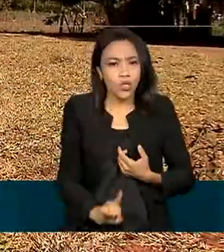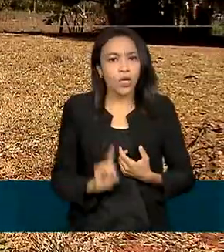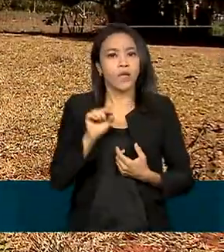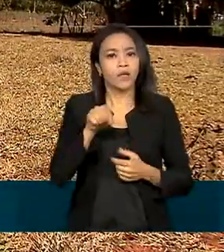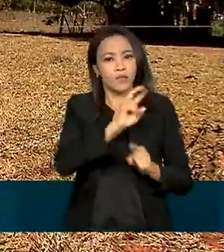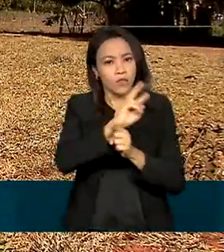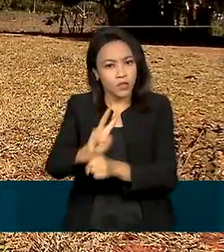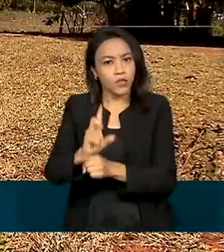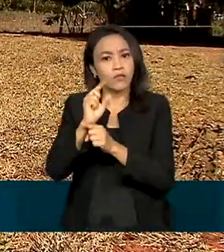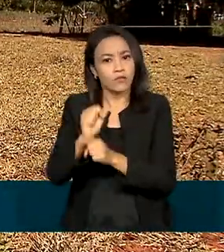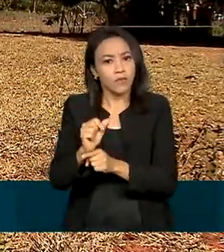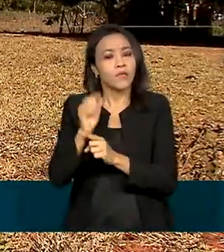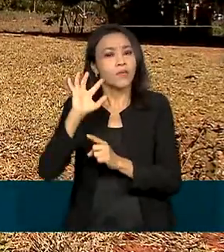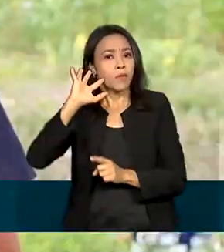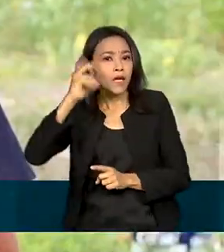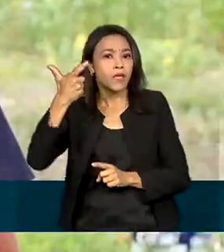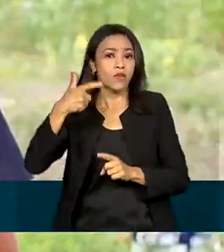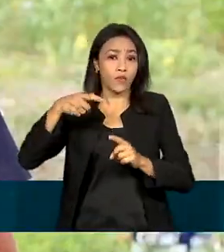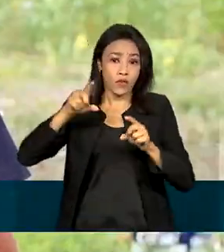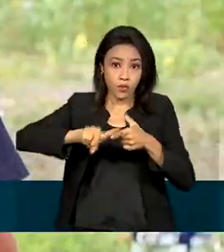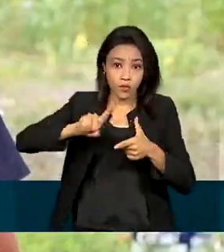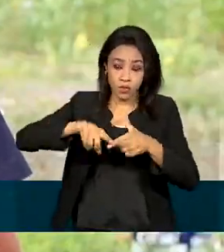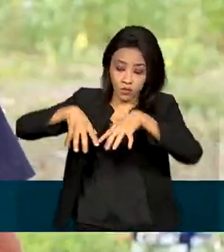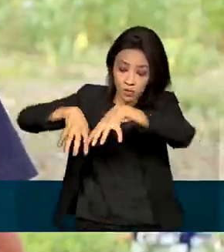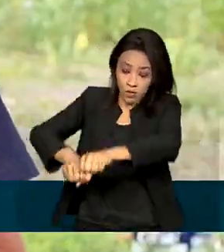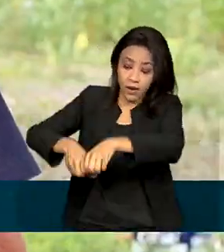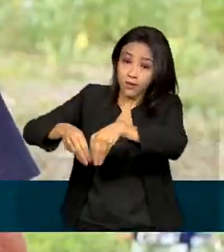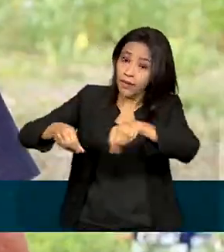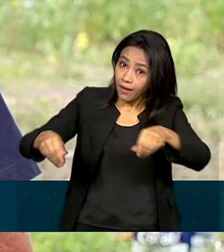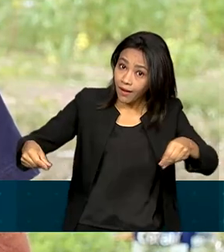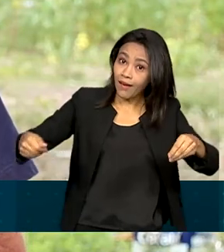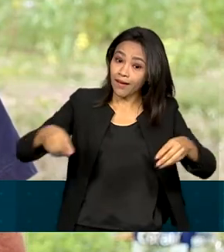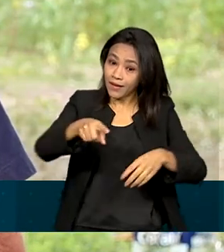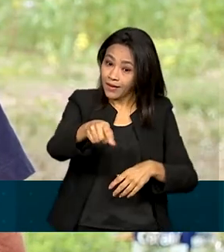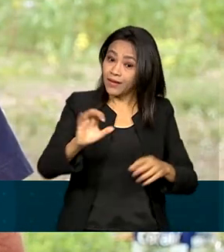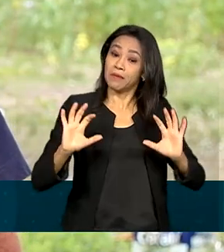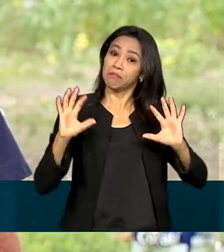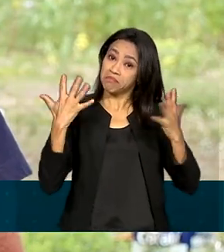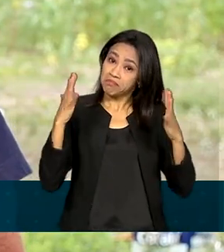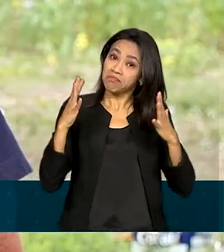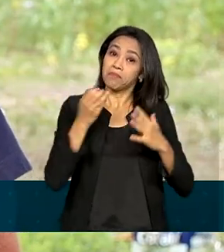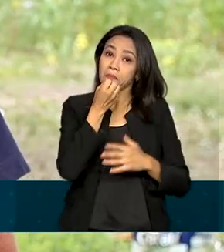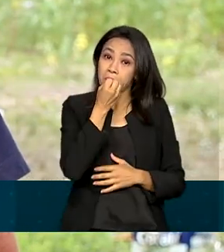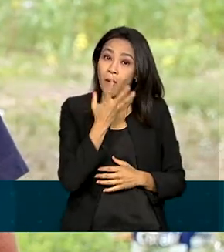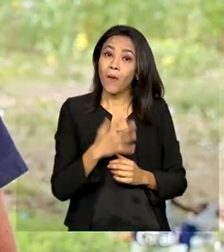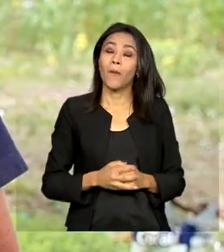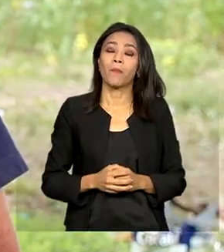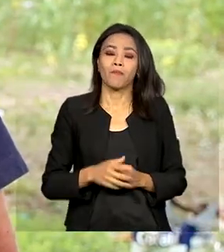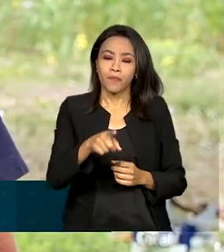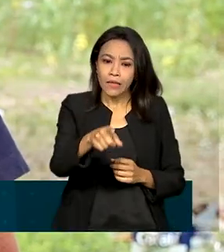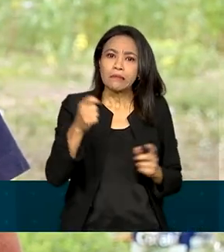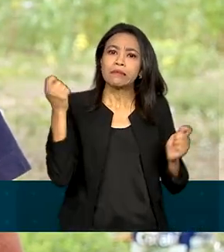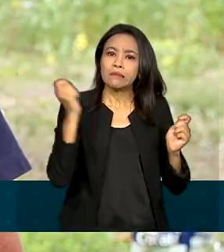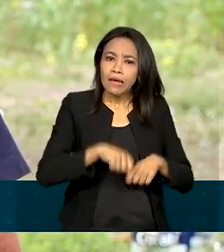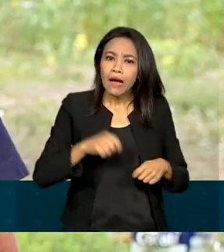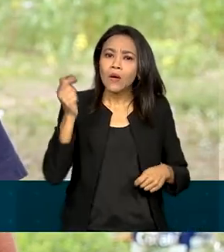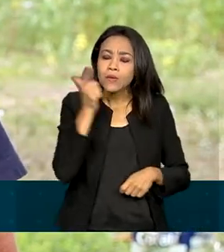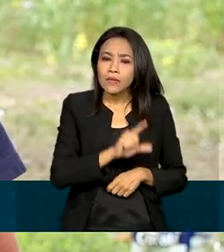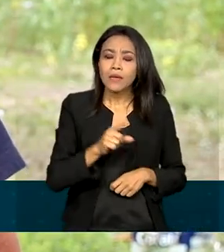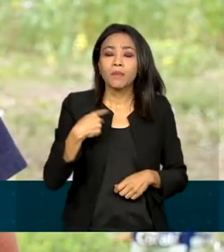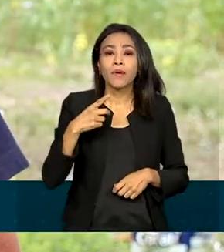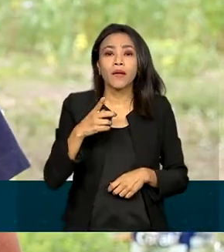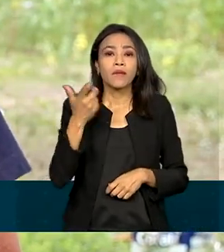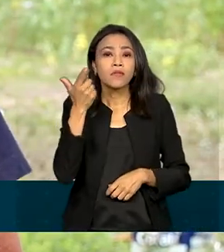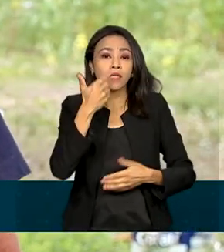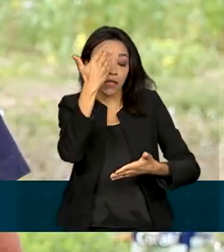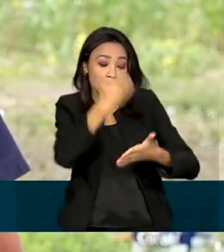fila de regularização de terra. Edivaldo comemora o bom negócio. Vale muito a pena porque você consegue um desconto